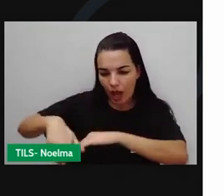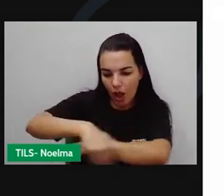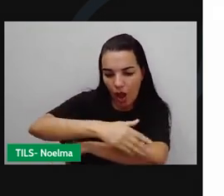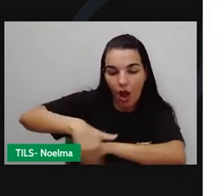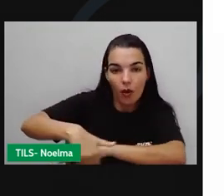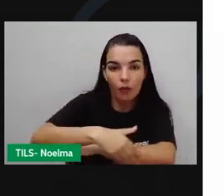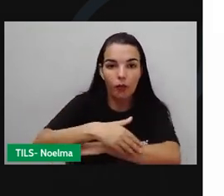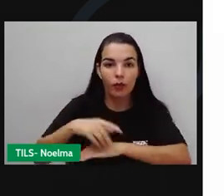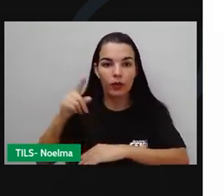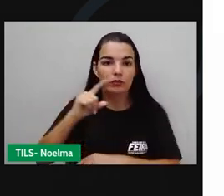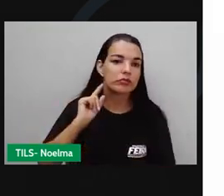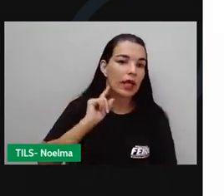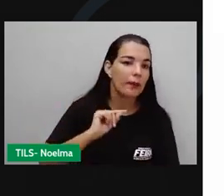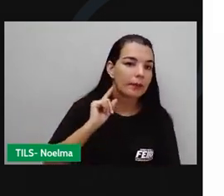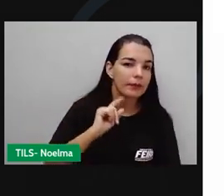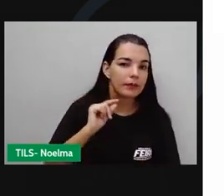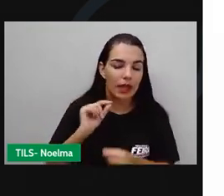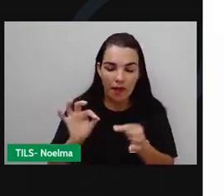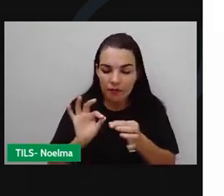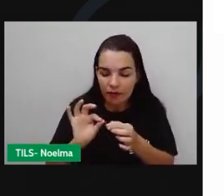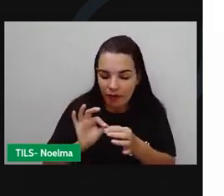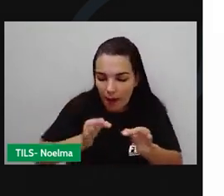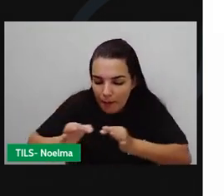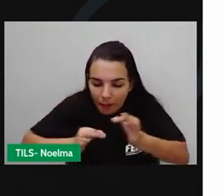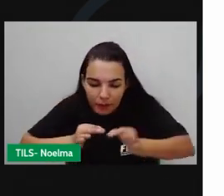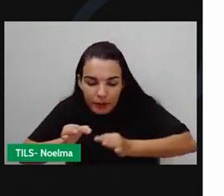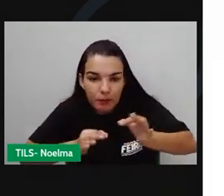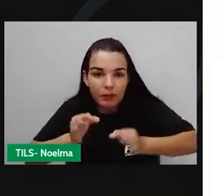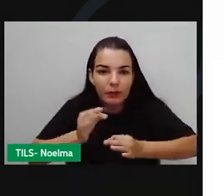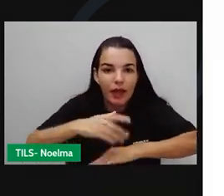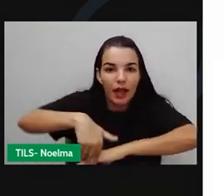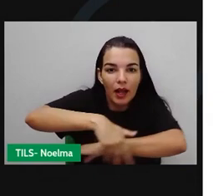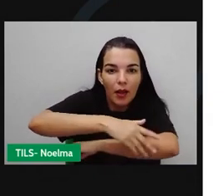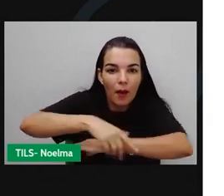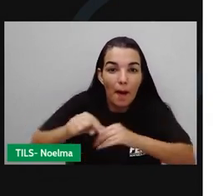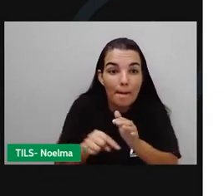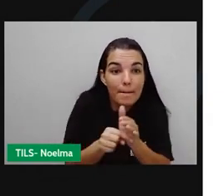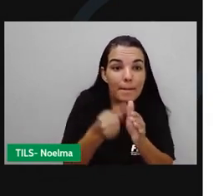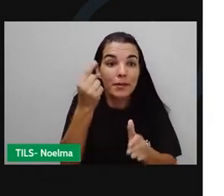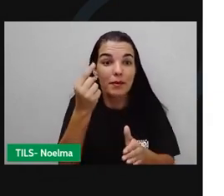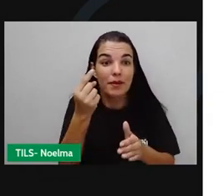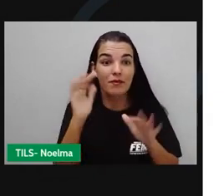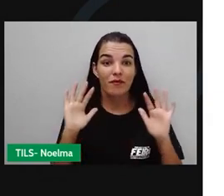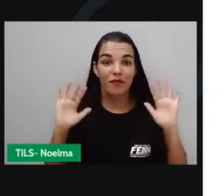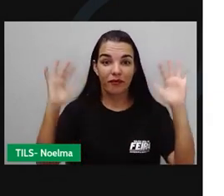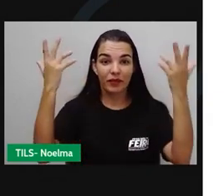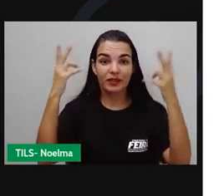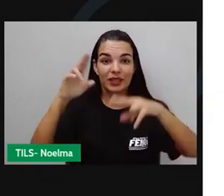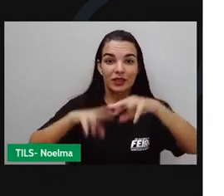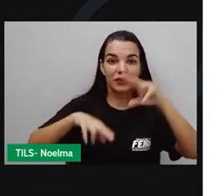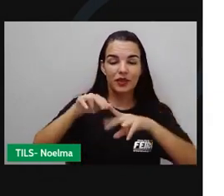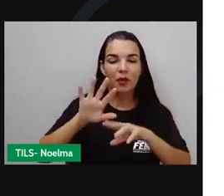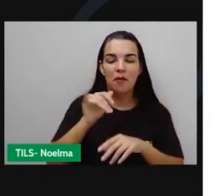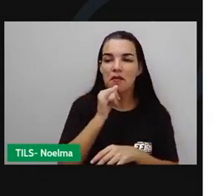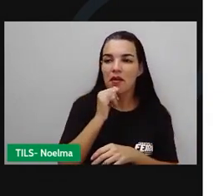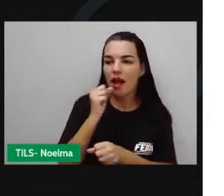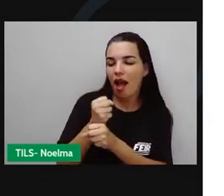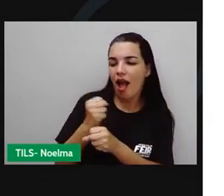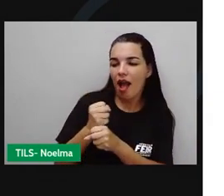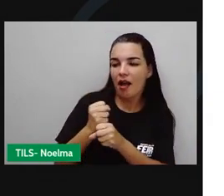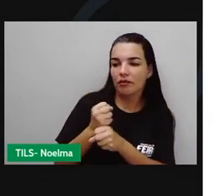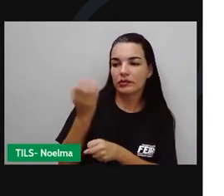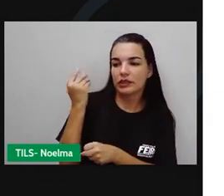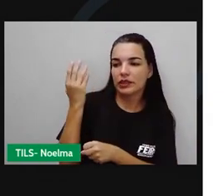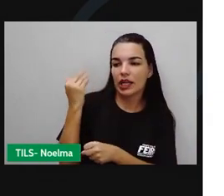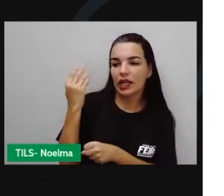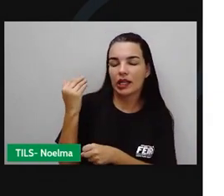da Colina, em Guaxupé, preparam a festa junina na rua pela primeira vez. A ideia começou com a Adélia. No ano passado, ela fez a festa